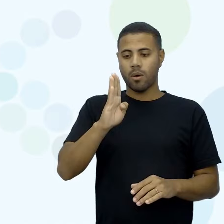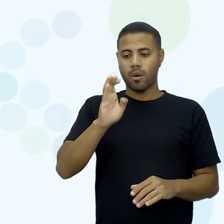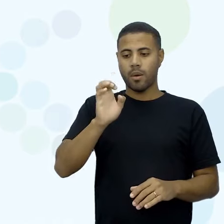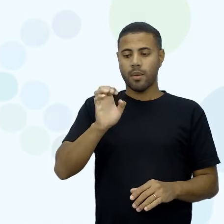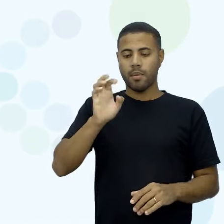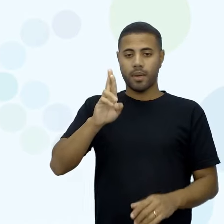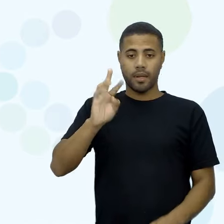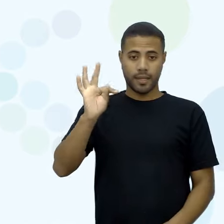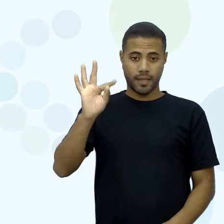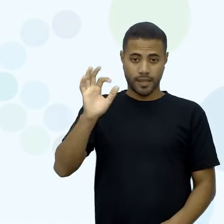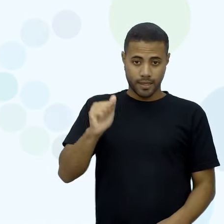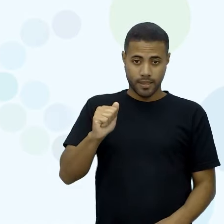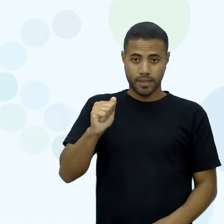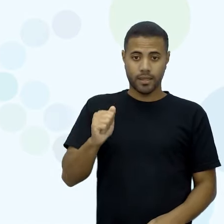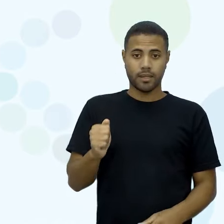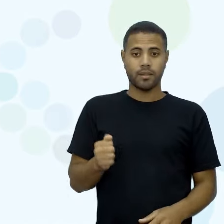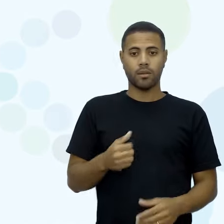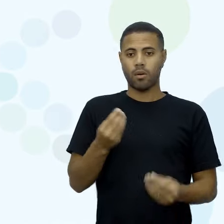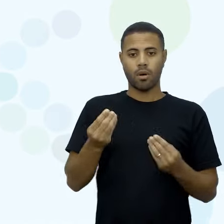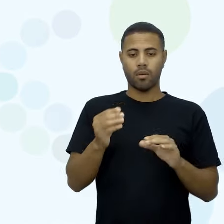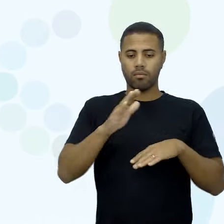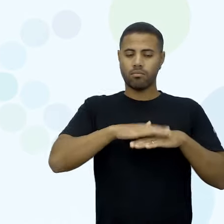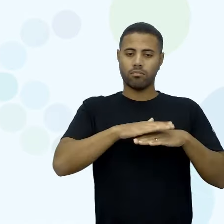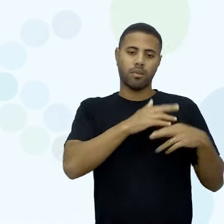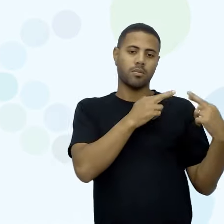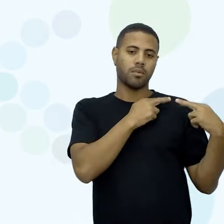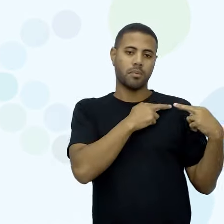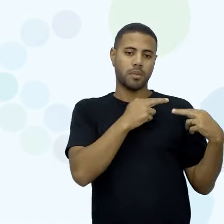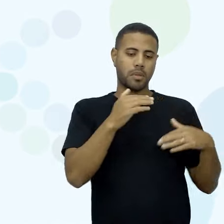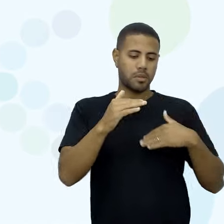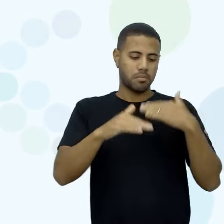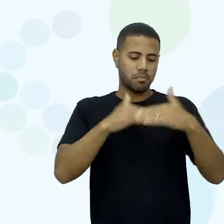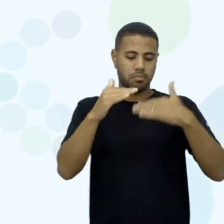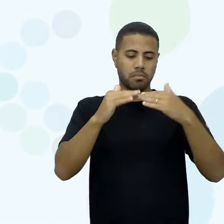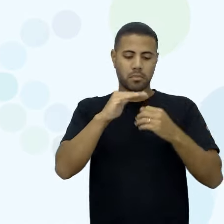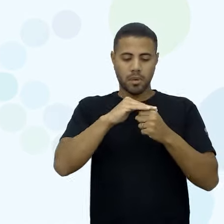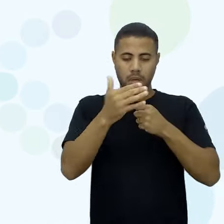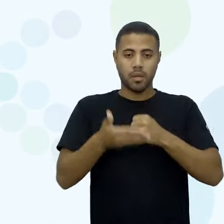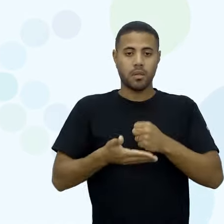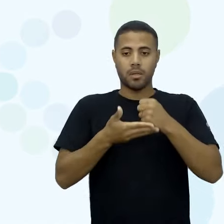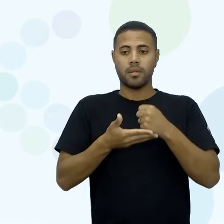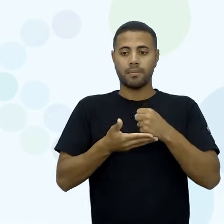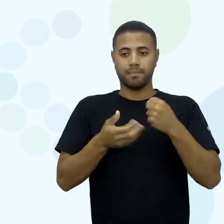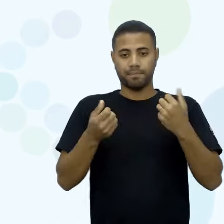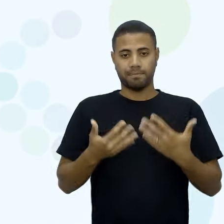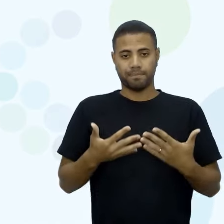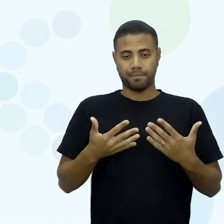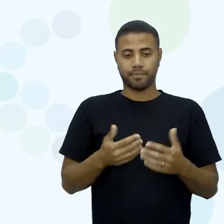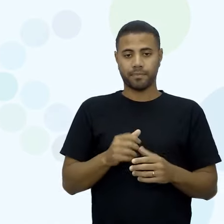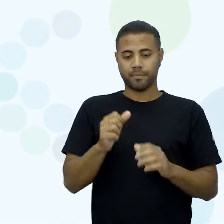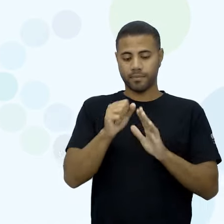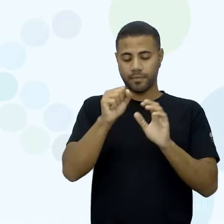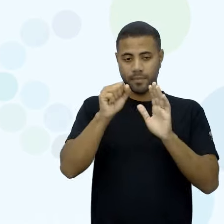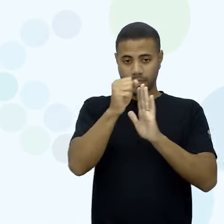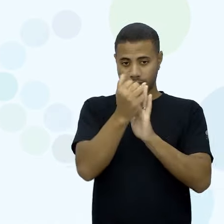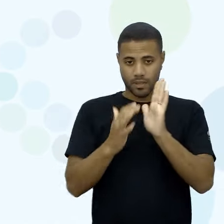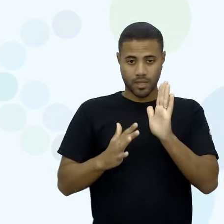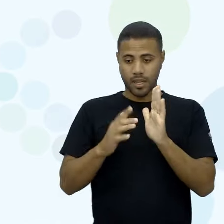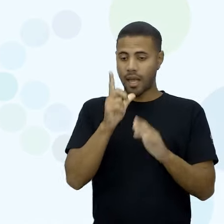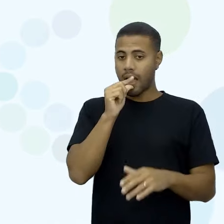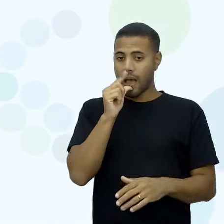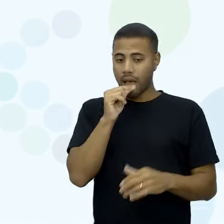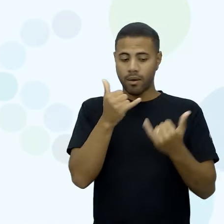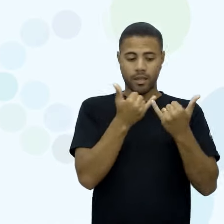aprofundamento curricular, meu papel no desenvolvimento sustentável, a unidade curricular de número 1 aí, ok? Água e energia